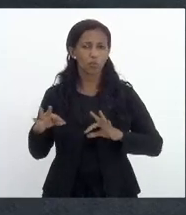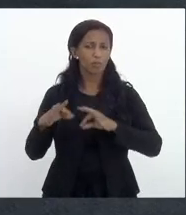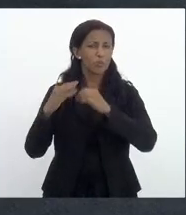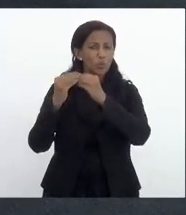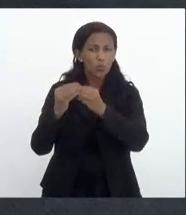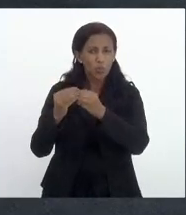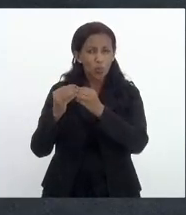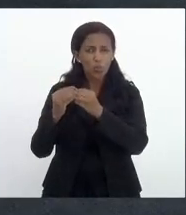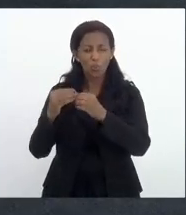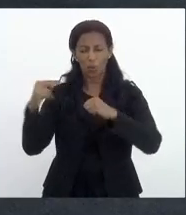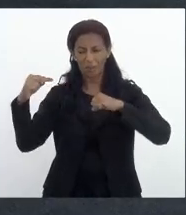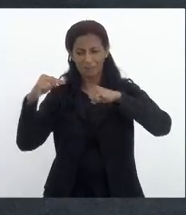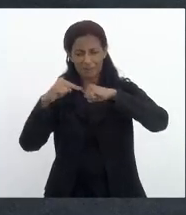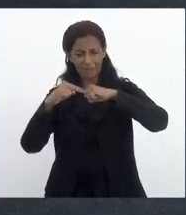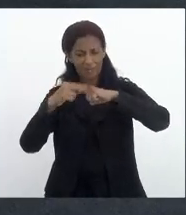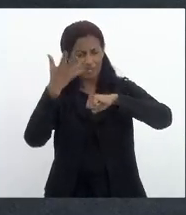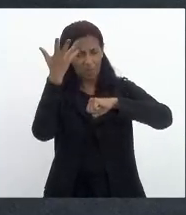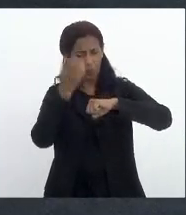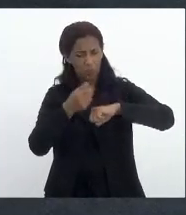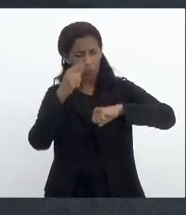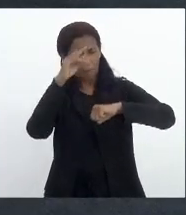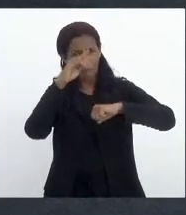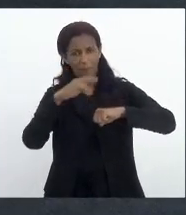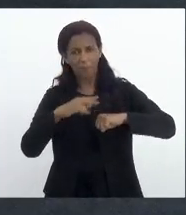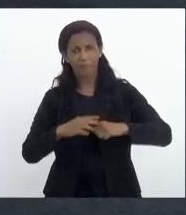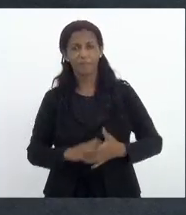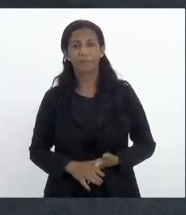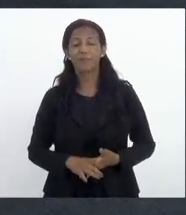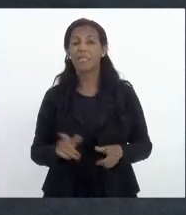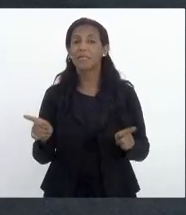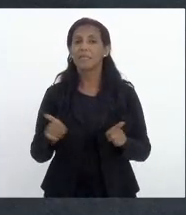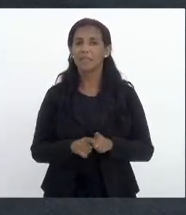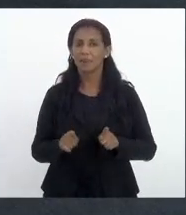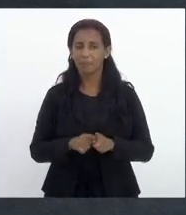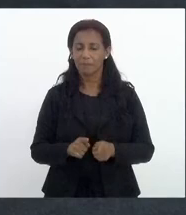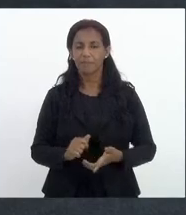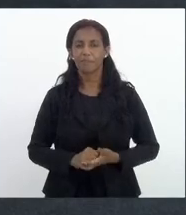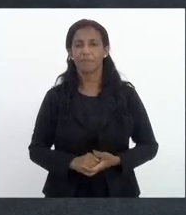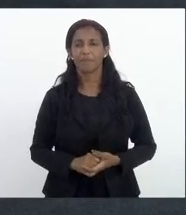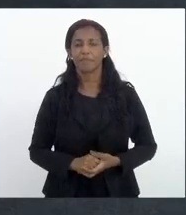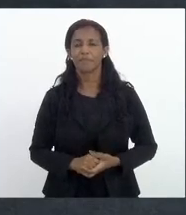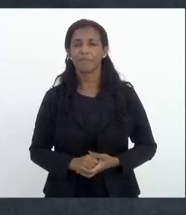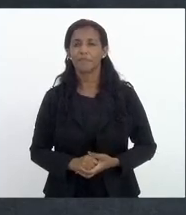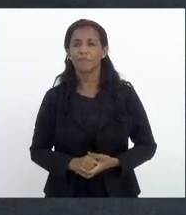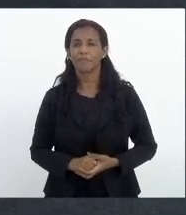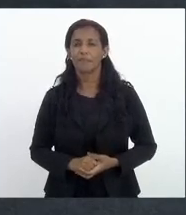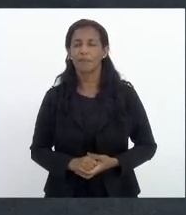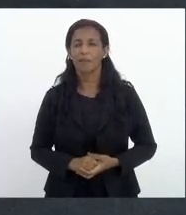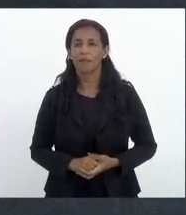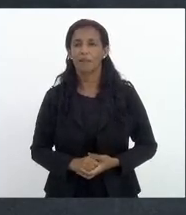aquilo que foi encaminhado além disso além disso